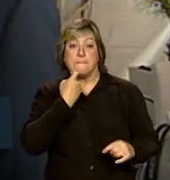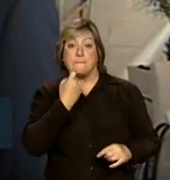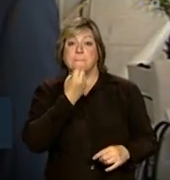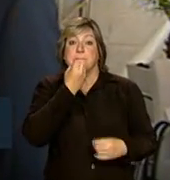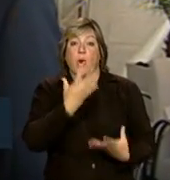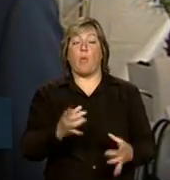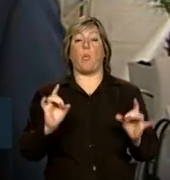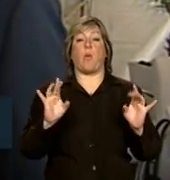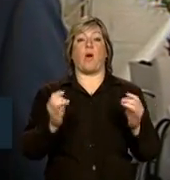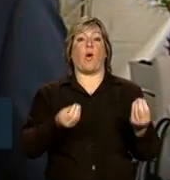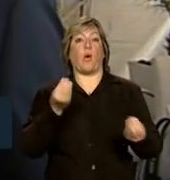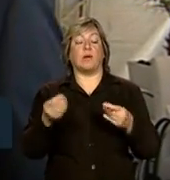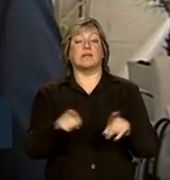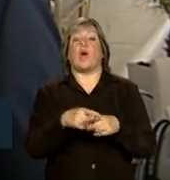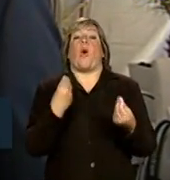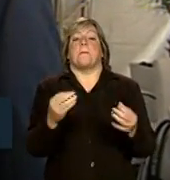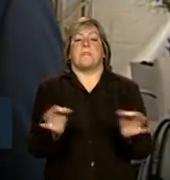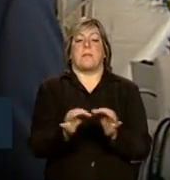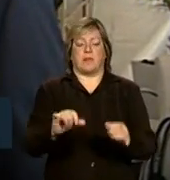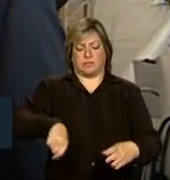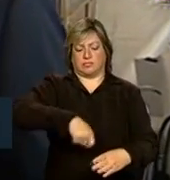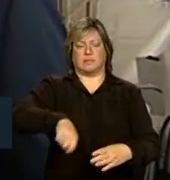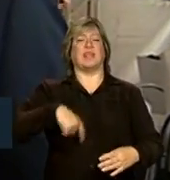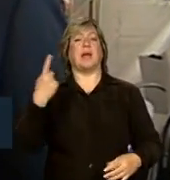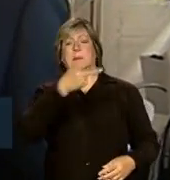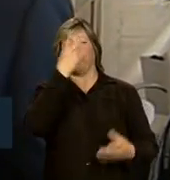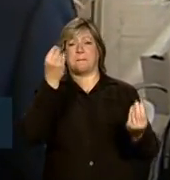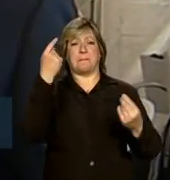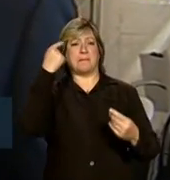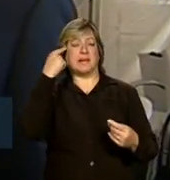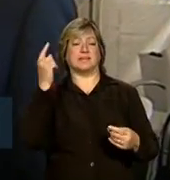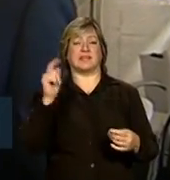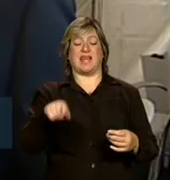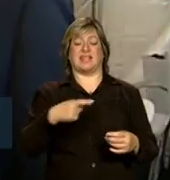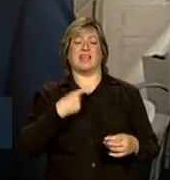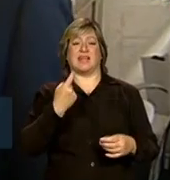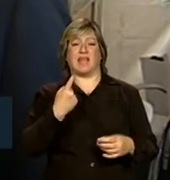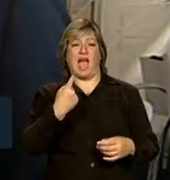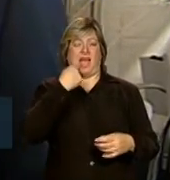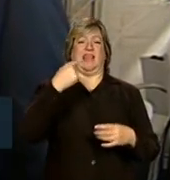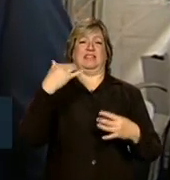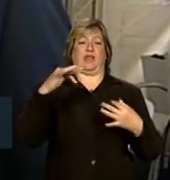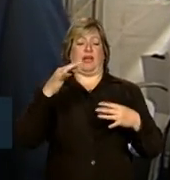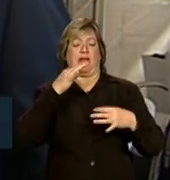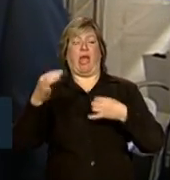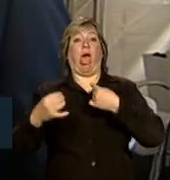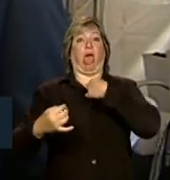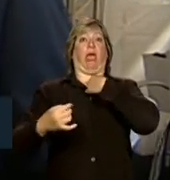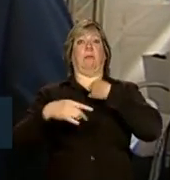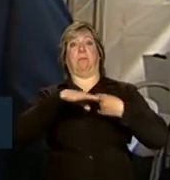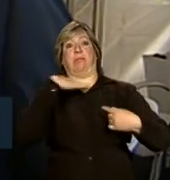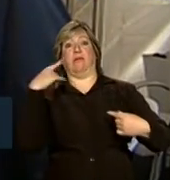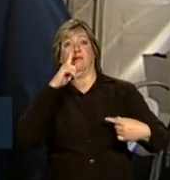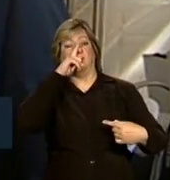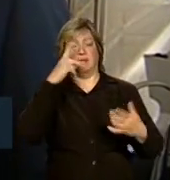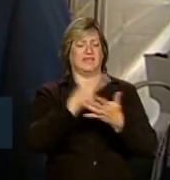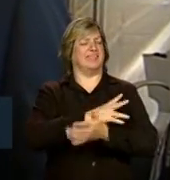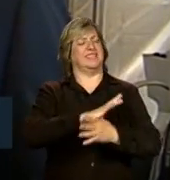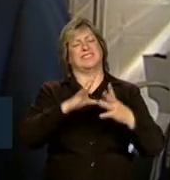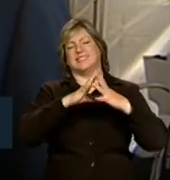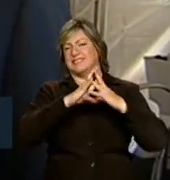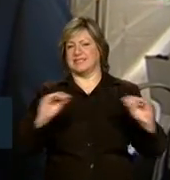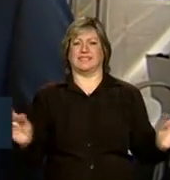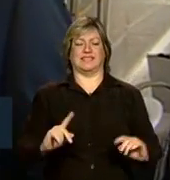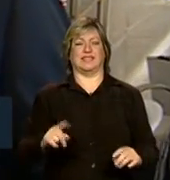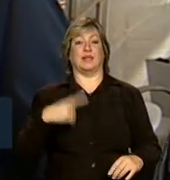comprando e, sobretudo, como prepará-los. Acabar com esse negócio que peixe tem espinho, que pessoas engasgam com espinho de peixe e morrem. É tipo